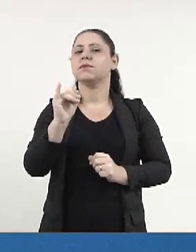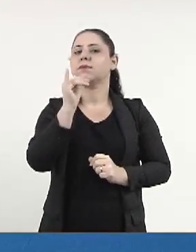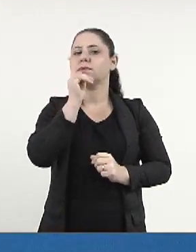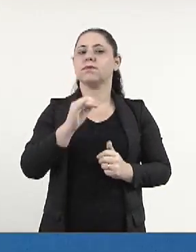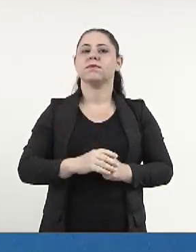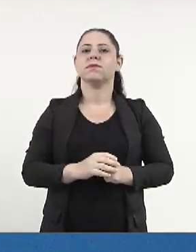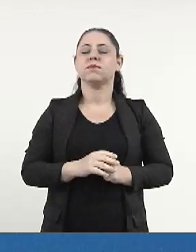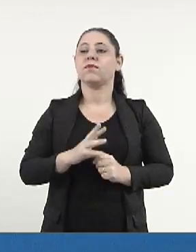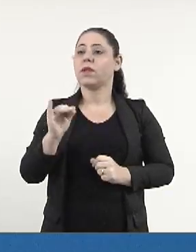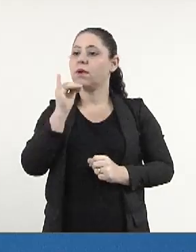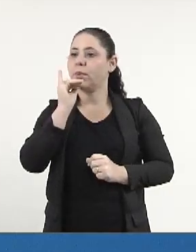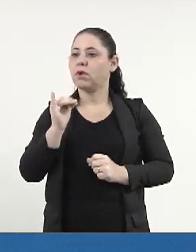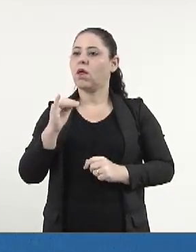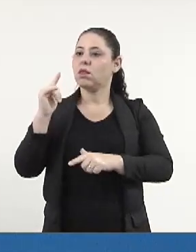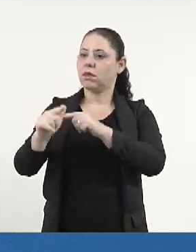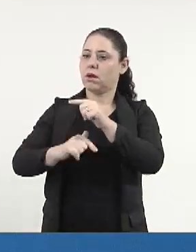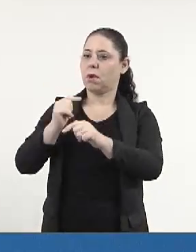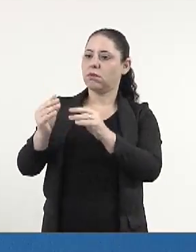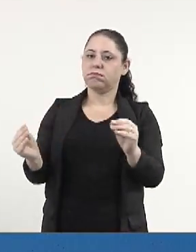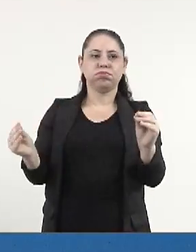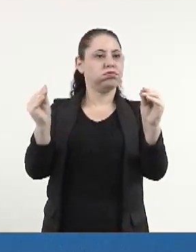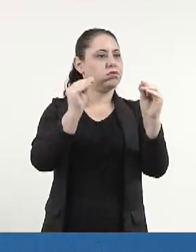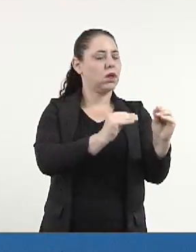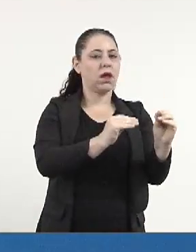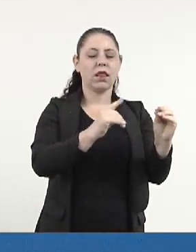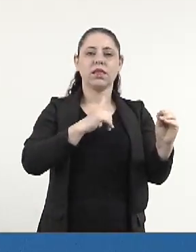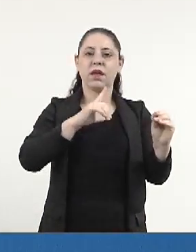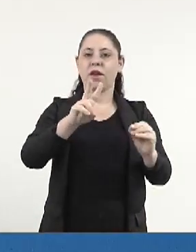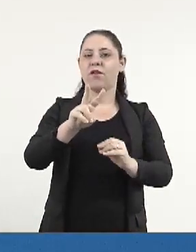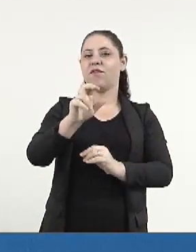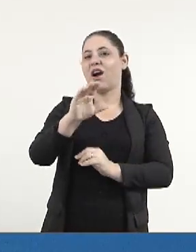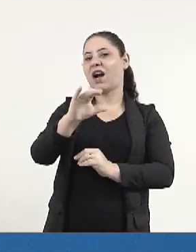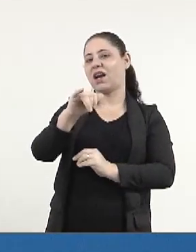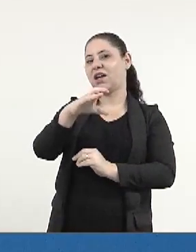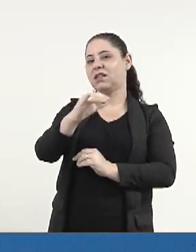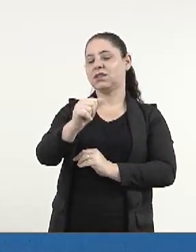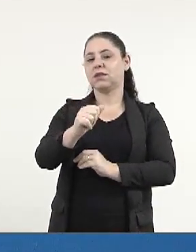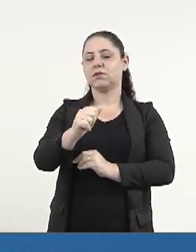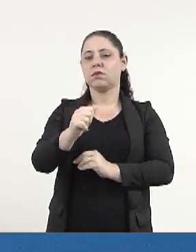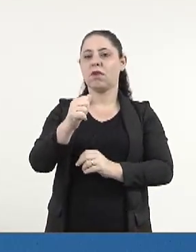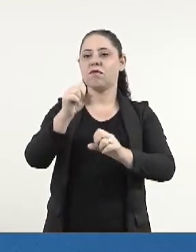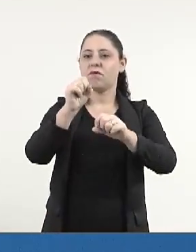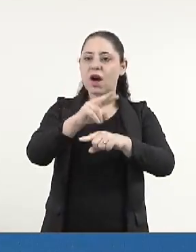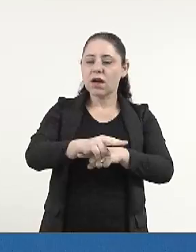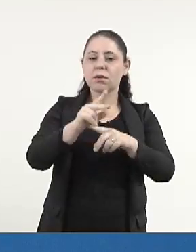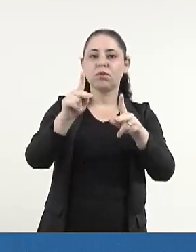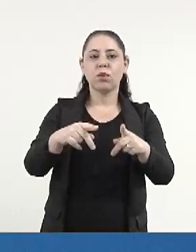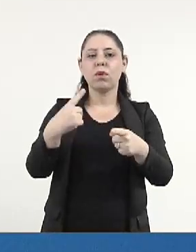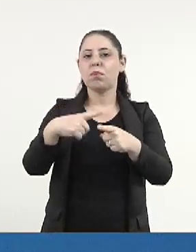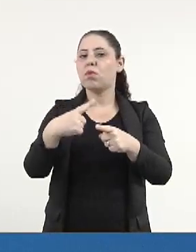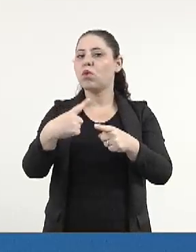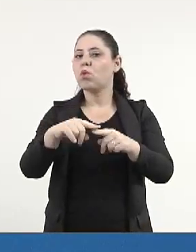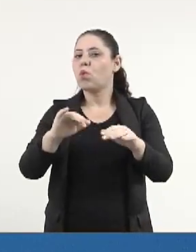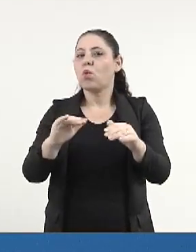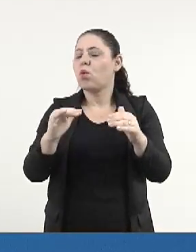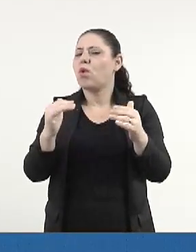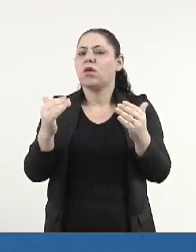de readaptação ocorre a vacância do cargo público, pergunta-se, primeiro, por qual